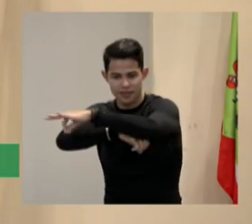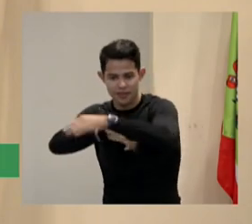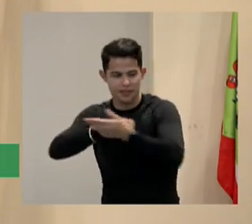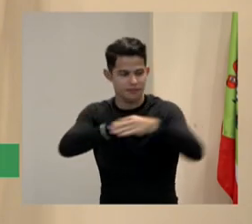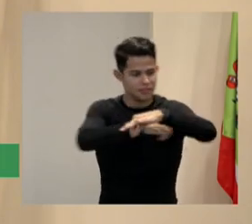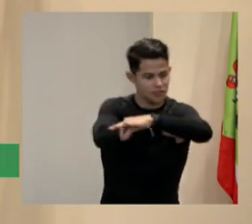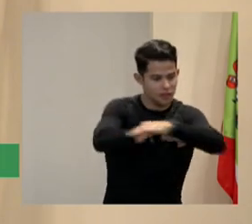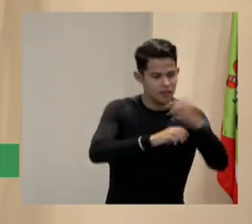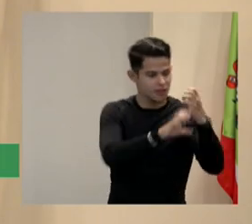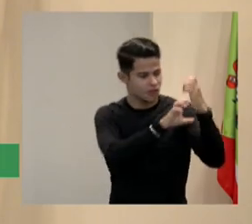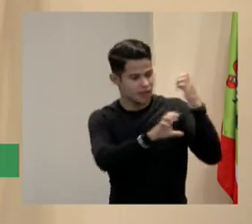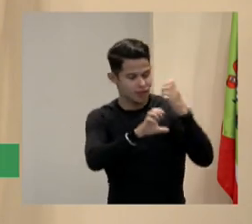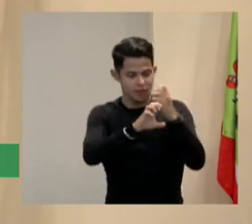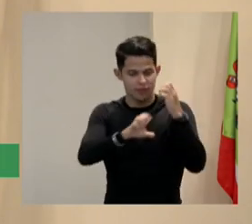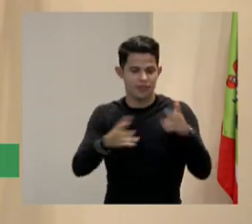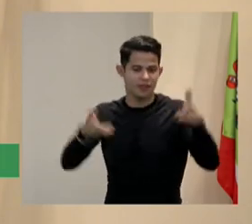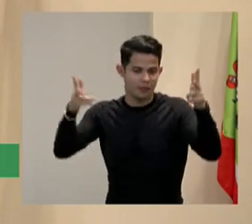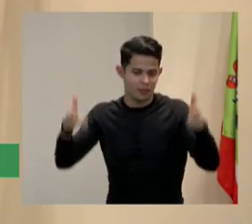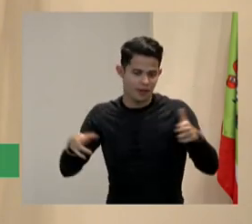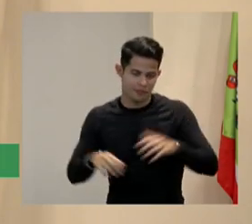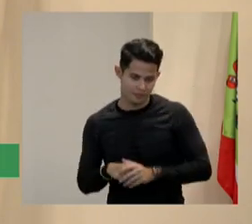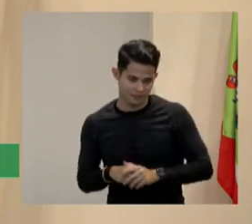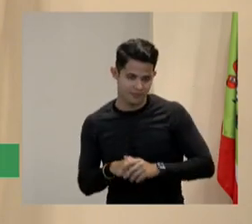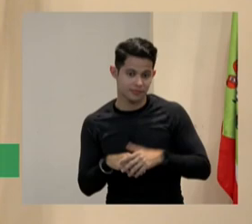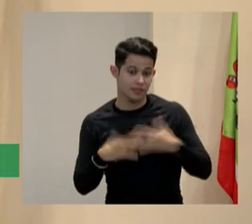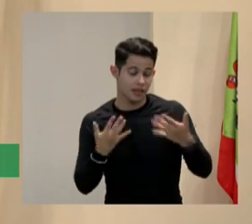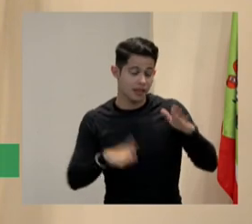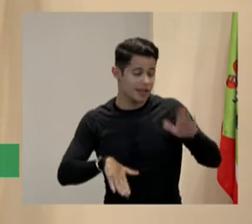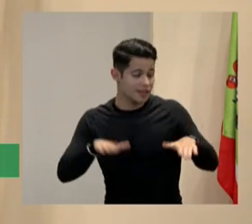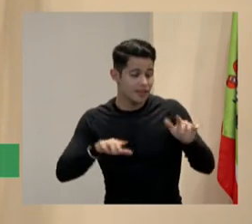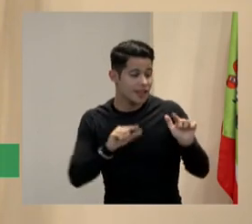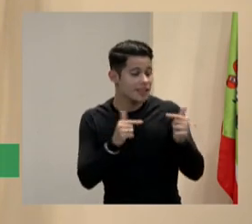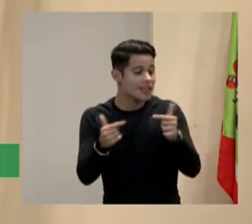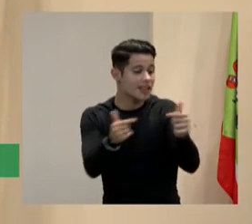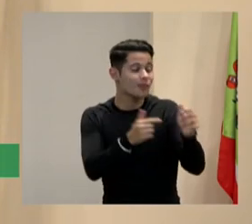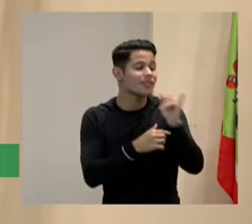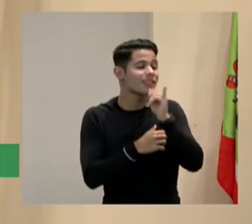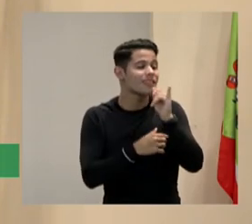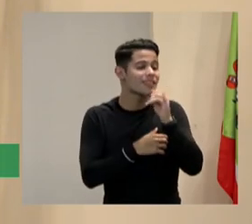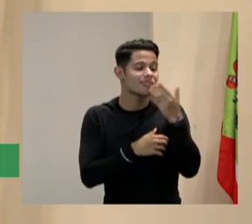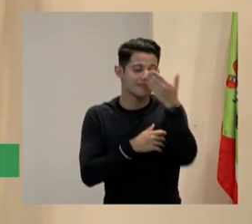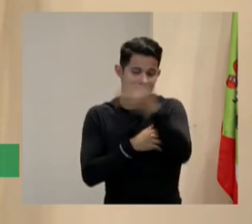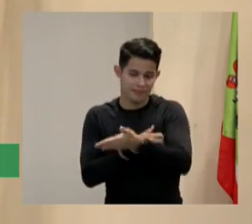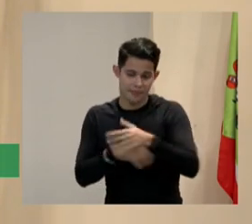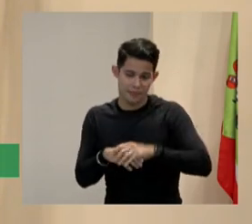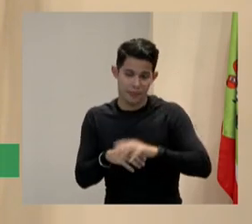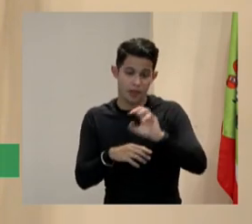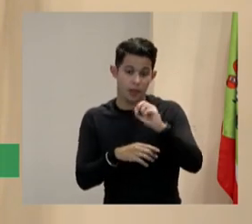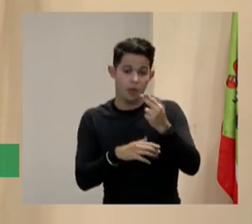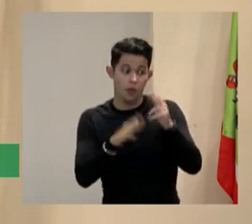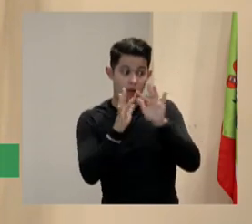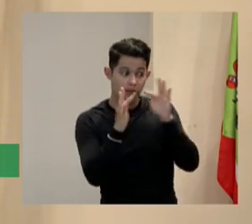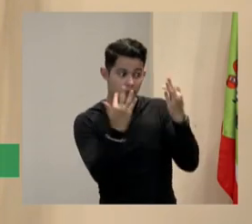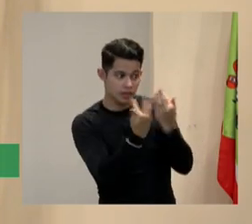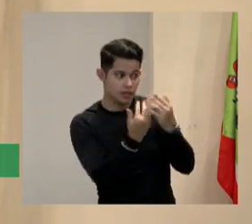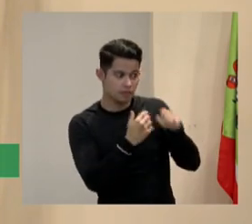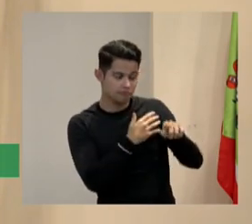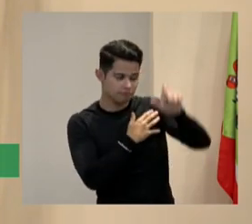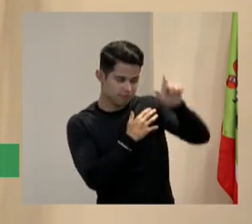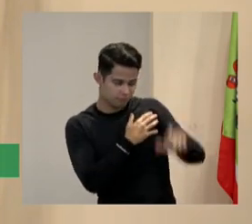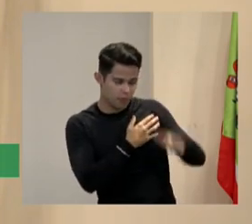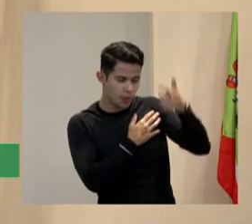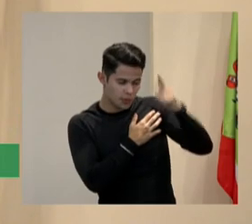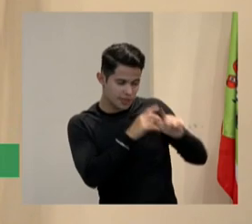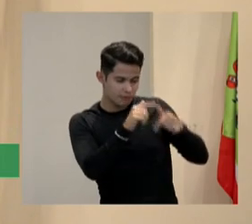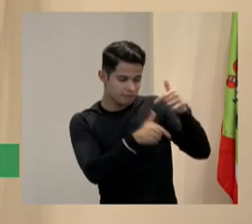tem aquele exemplo e as vezes ele não tem até por causa que a família já arrumou um emprego está bem e é onde eu entro ali